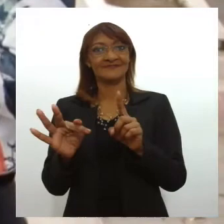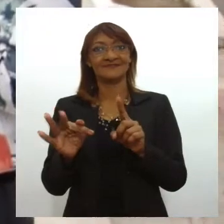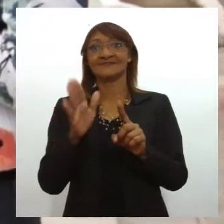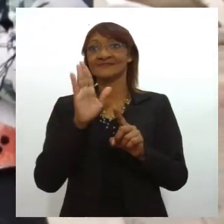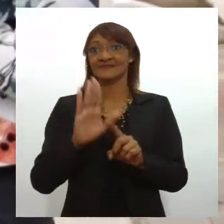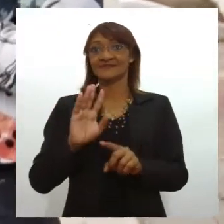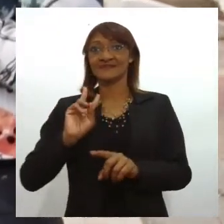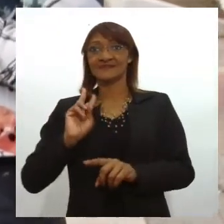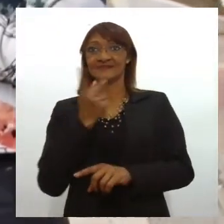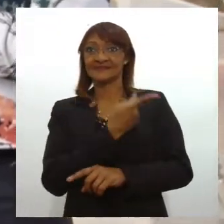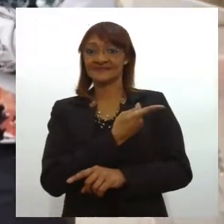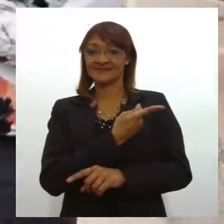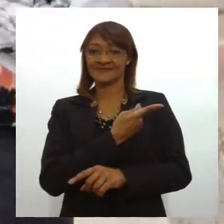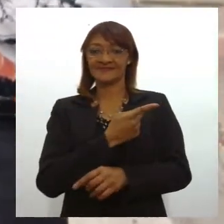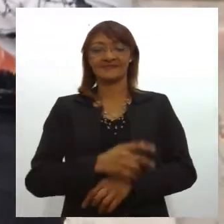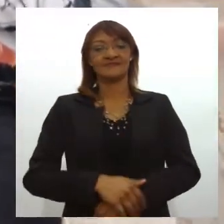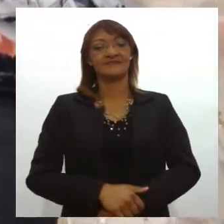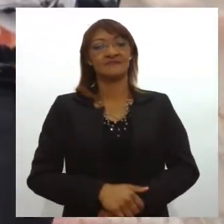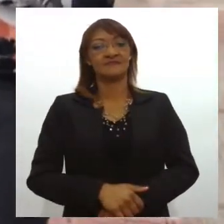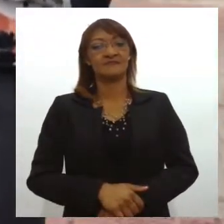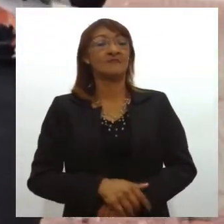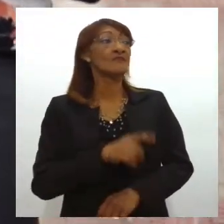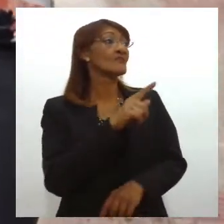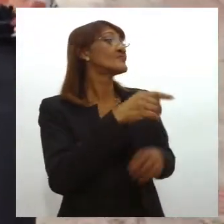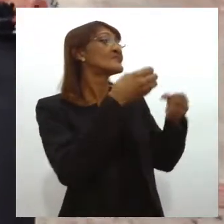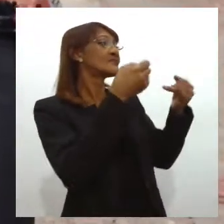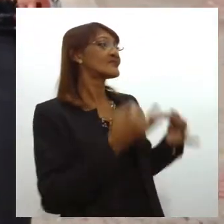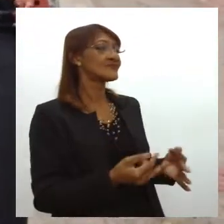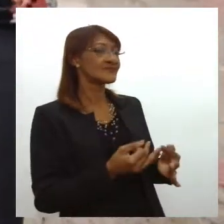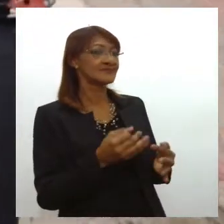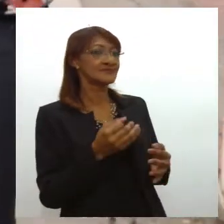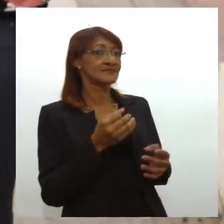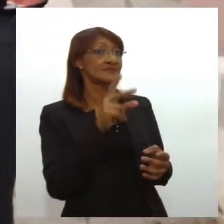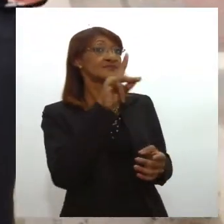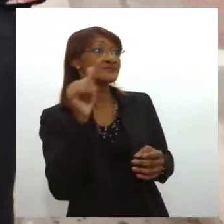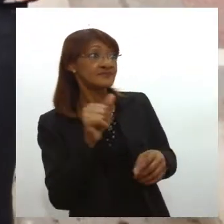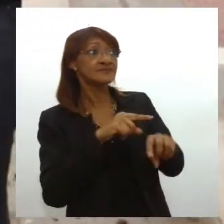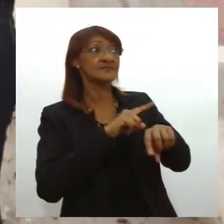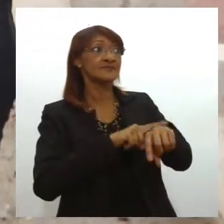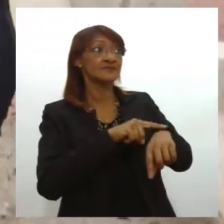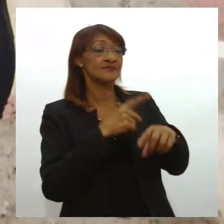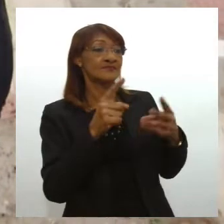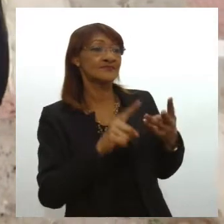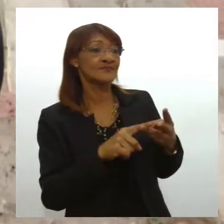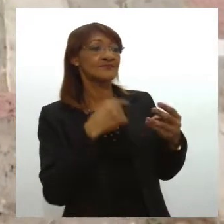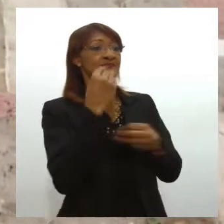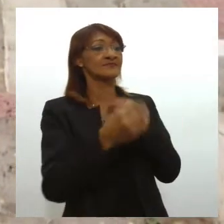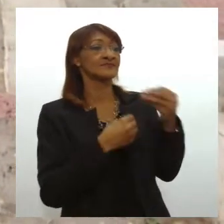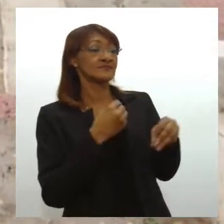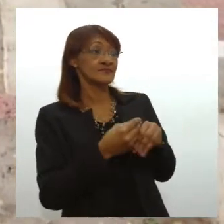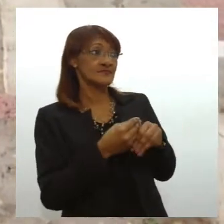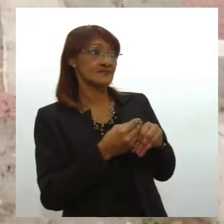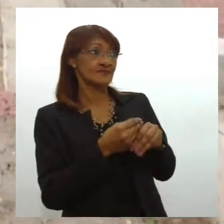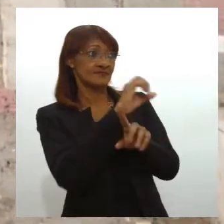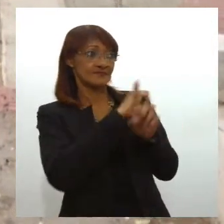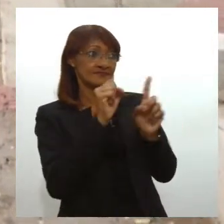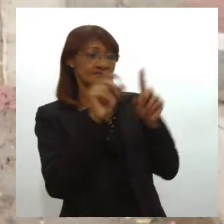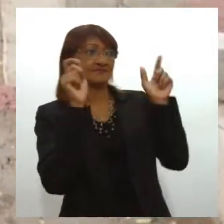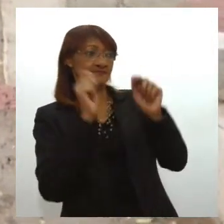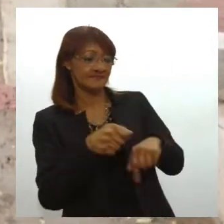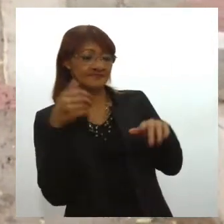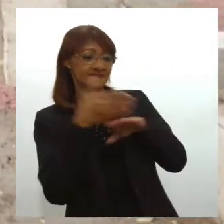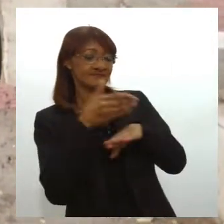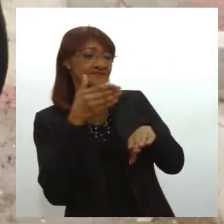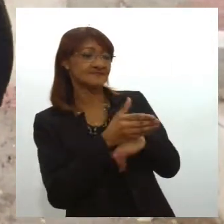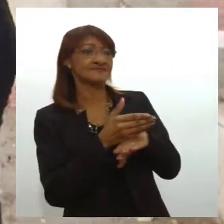Eu queria que você, para finalizar, trouxesse para a gente dias, horários e como que o público pode ter acesso a essas